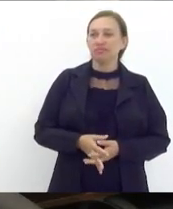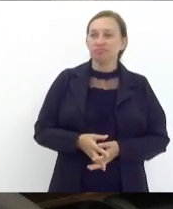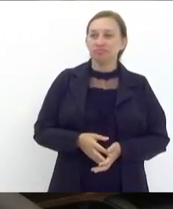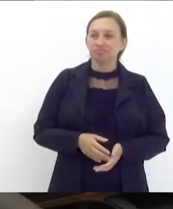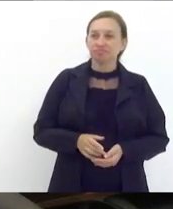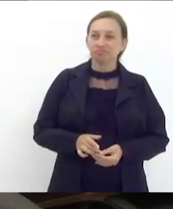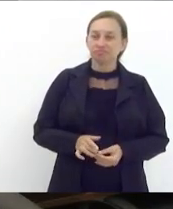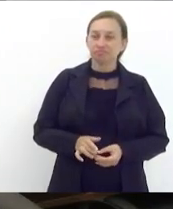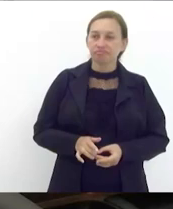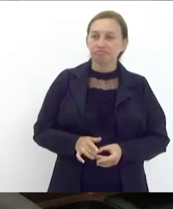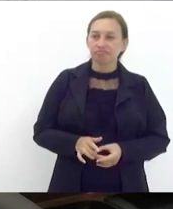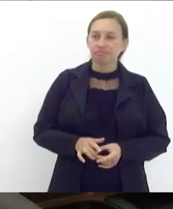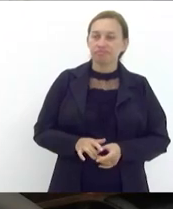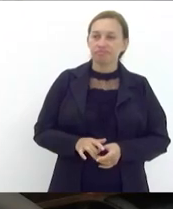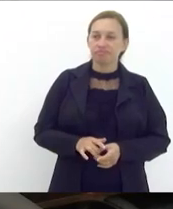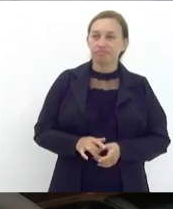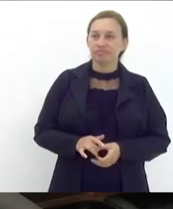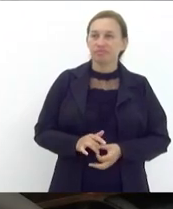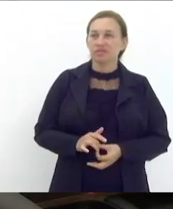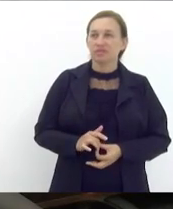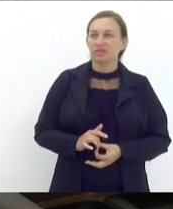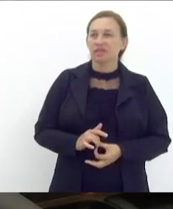Célia Márcio e você